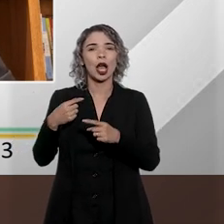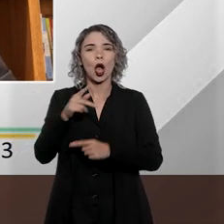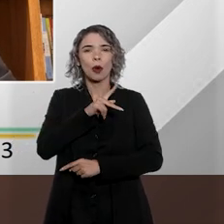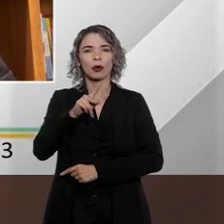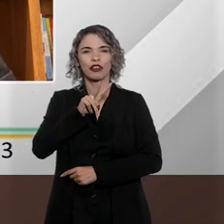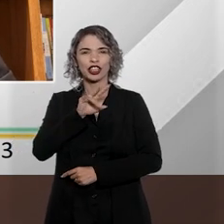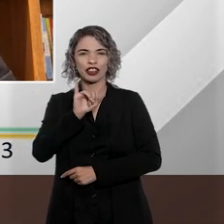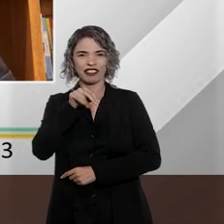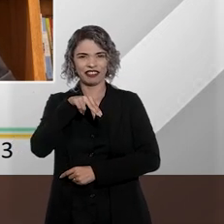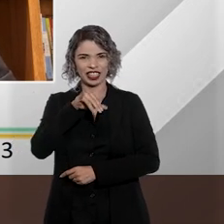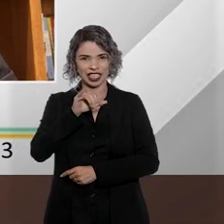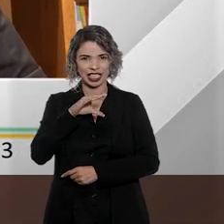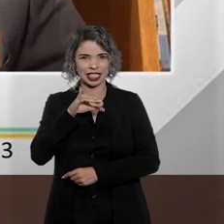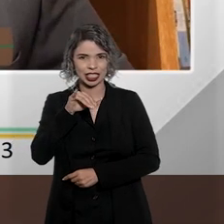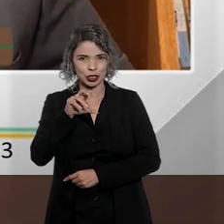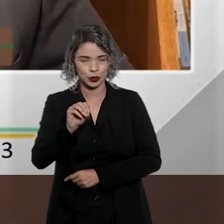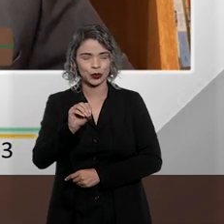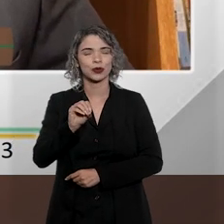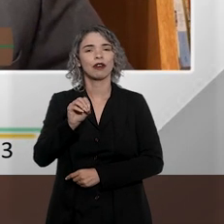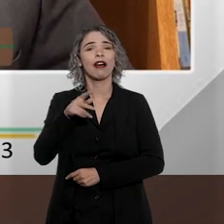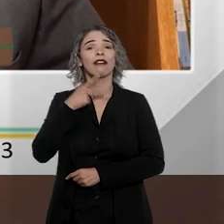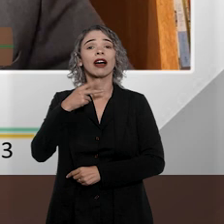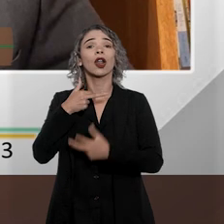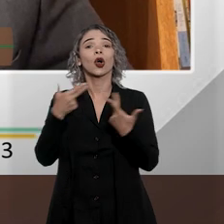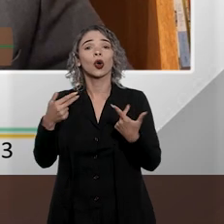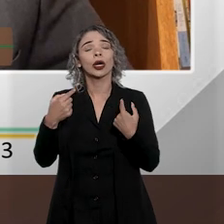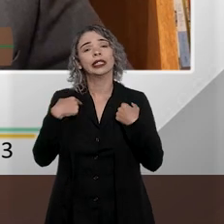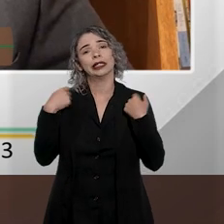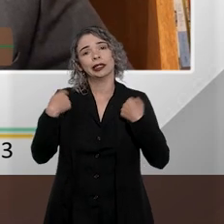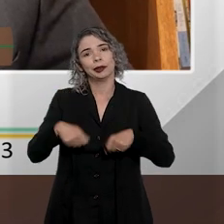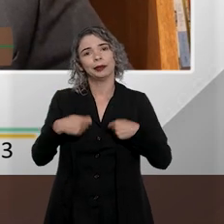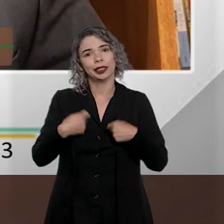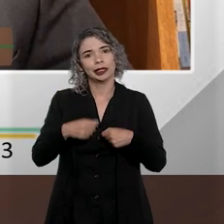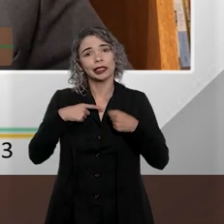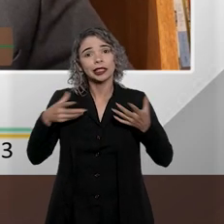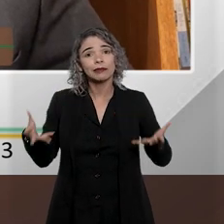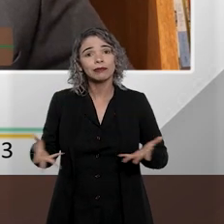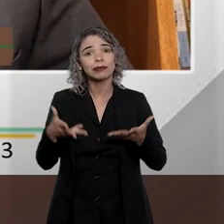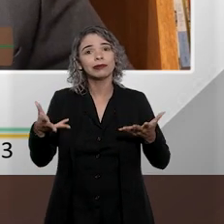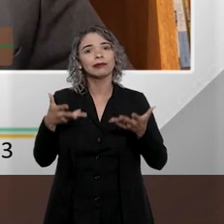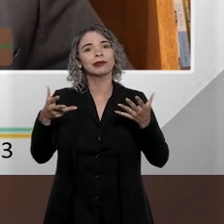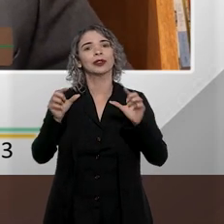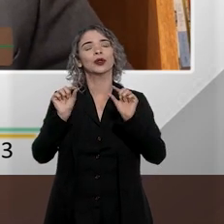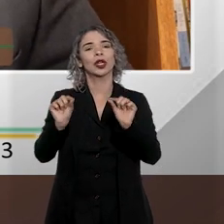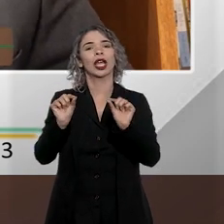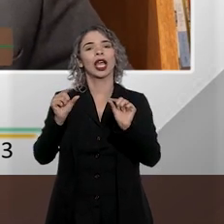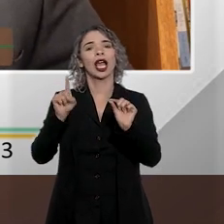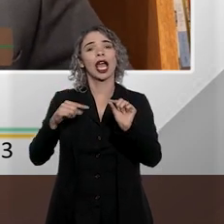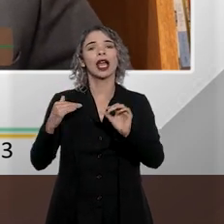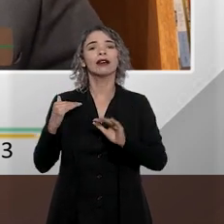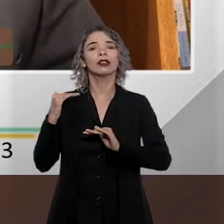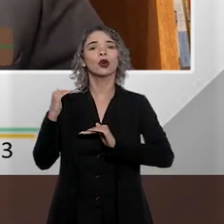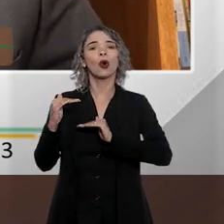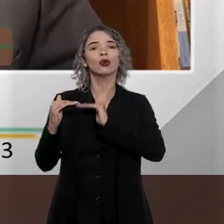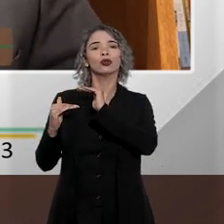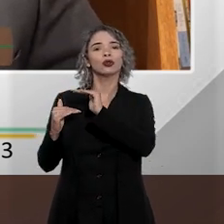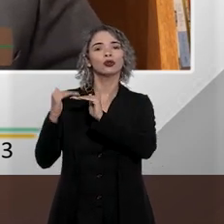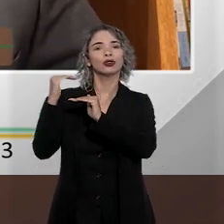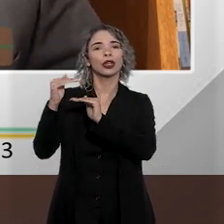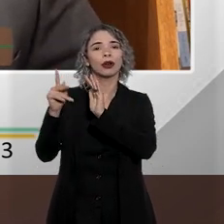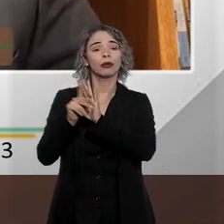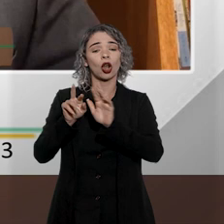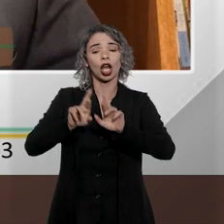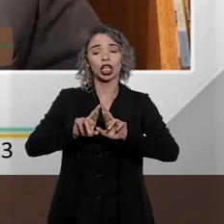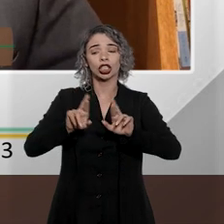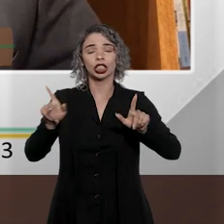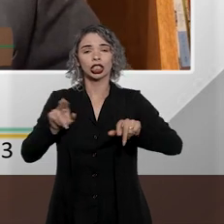Vinícius, ele toca num ponto que eu acredito que precisa ser reiterado aqui, enfatizado, que é a construção artificial da